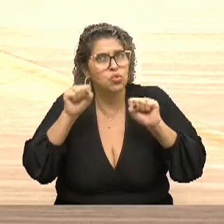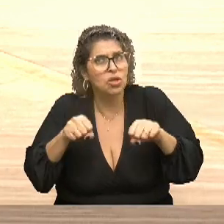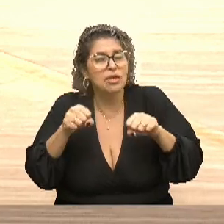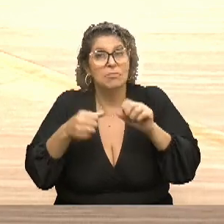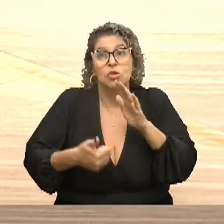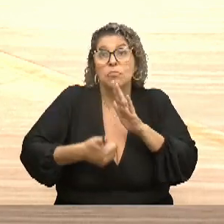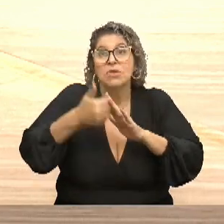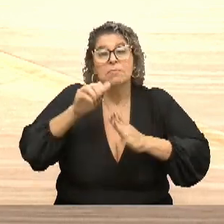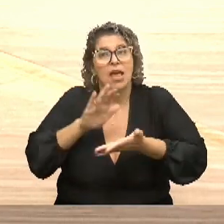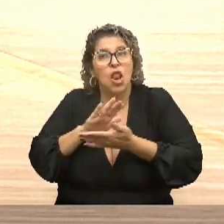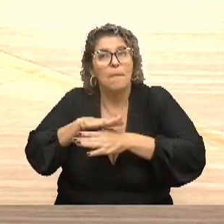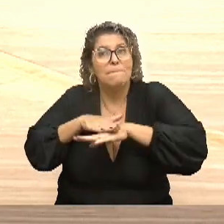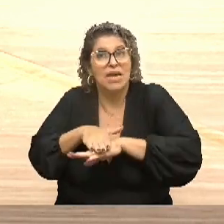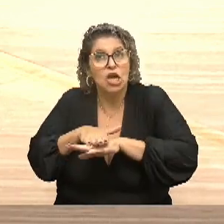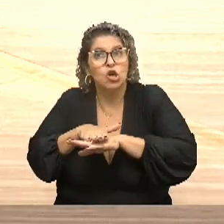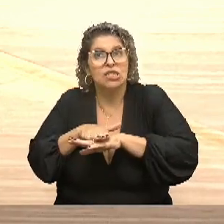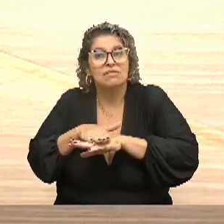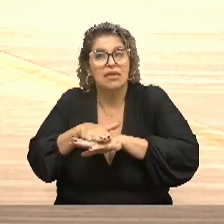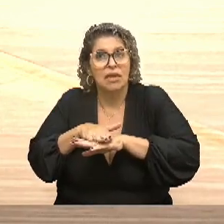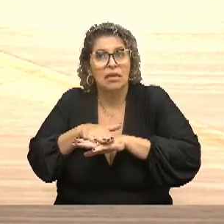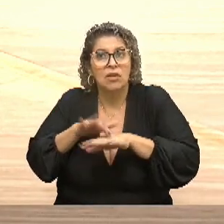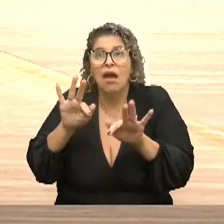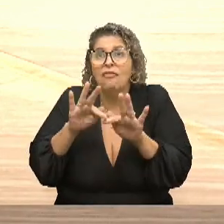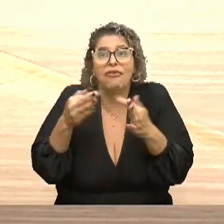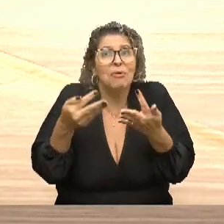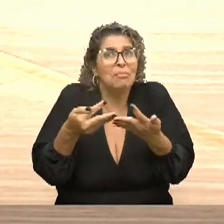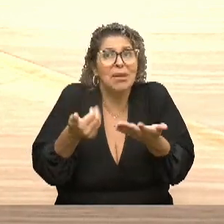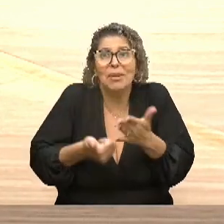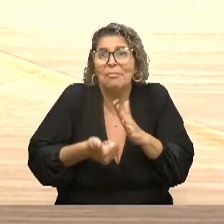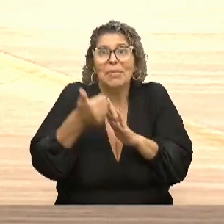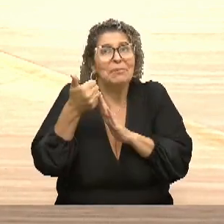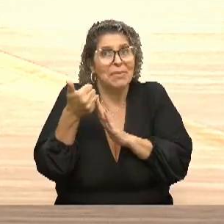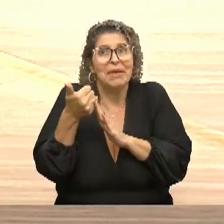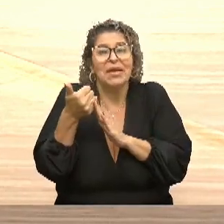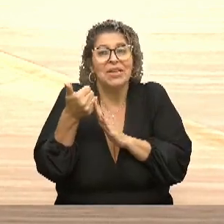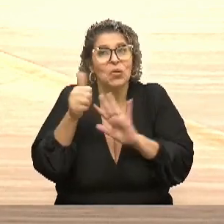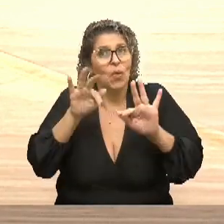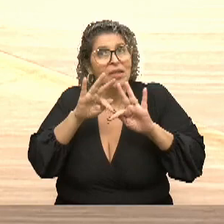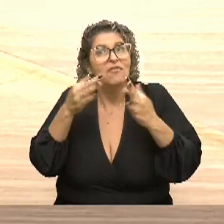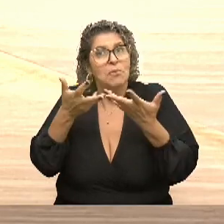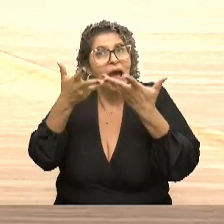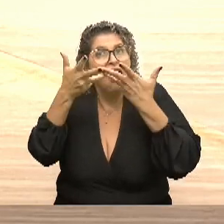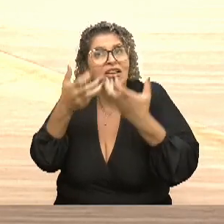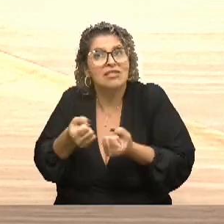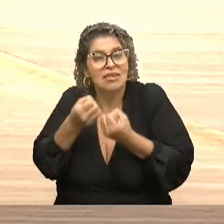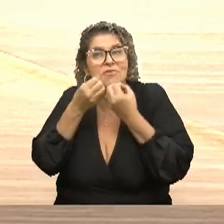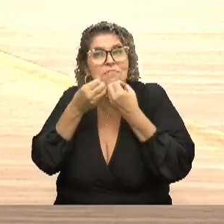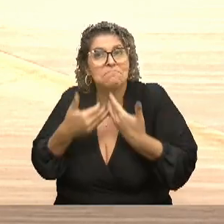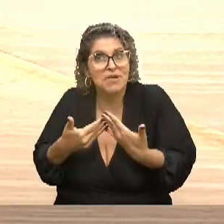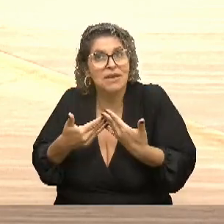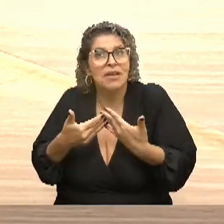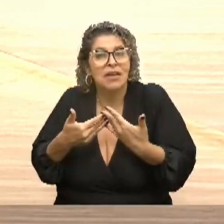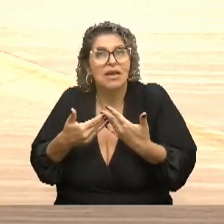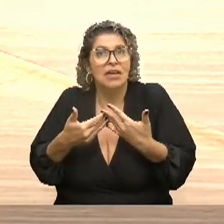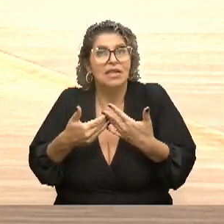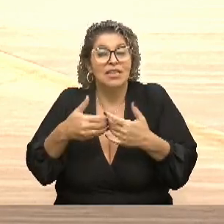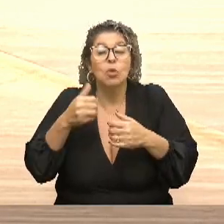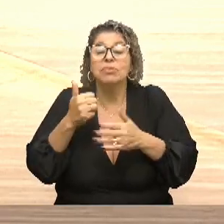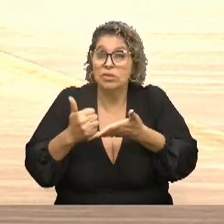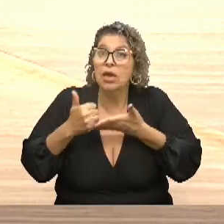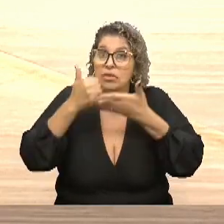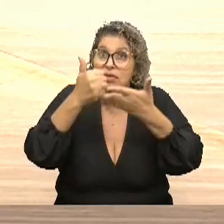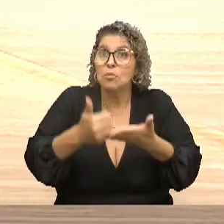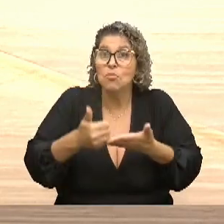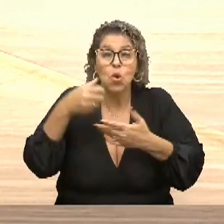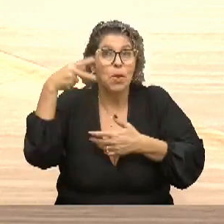preconceito a ser combatido é o familiar. A gente sabe disso, quando a família aceita bem, por isso que precisa desse apoio psicológico, até para